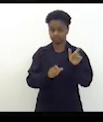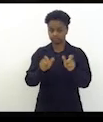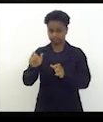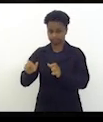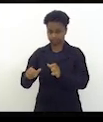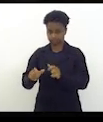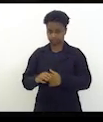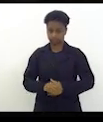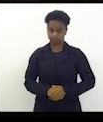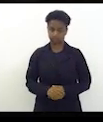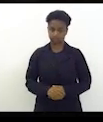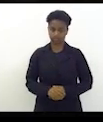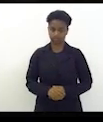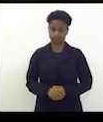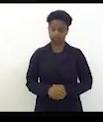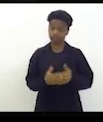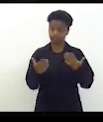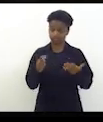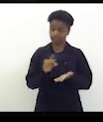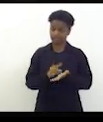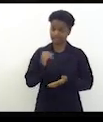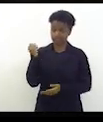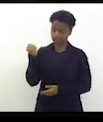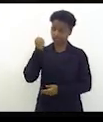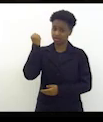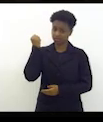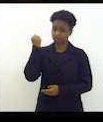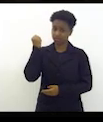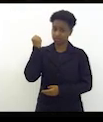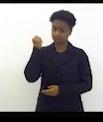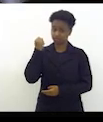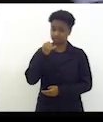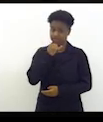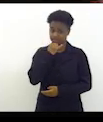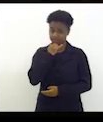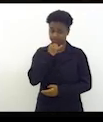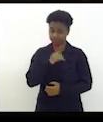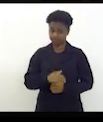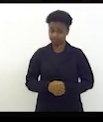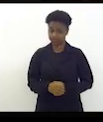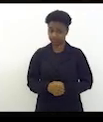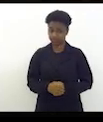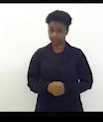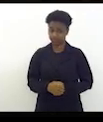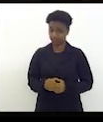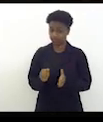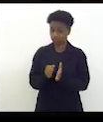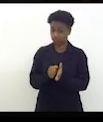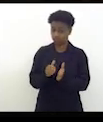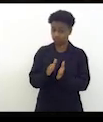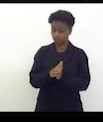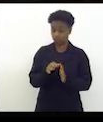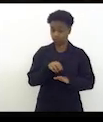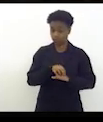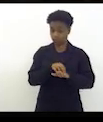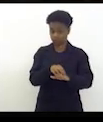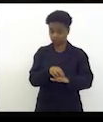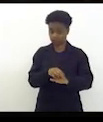isso é tão grave que por exemplo multa de trânsito